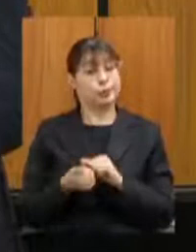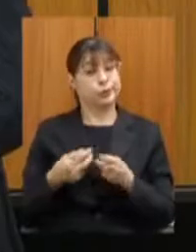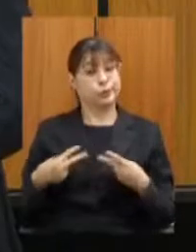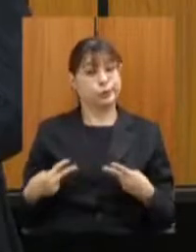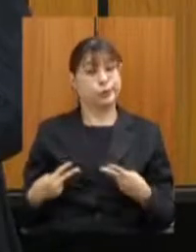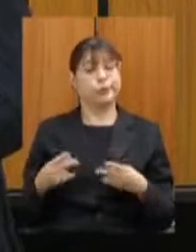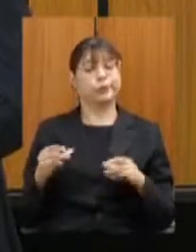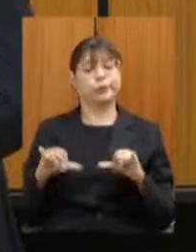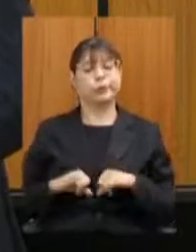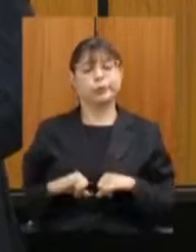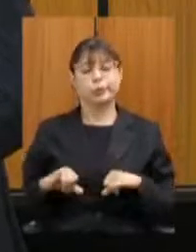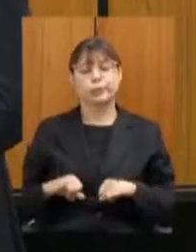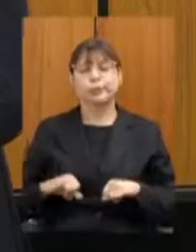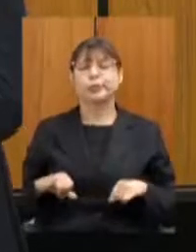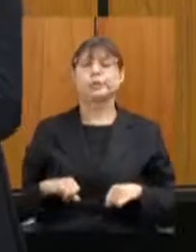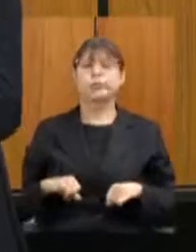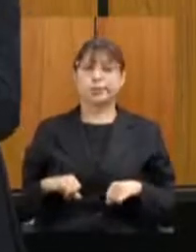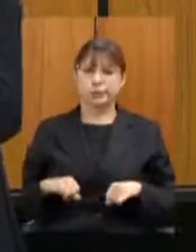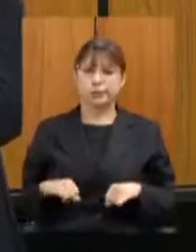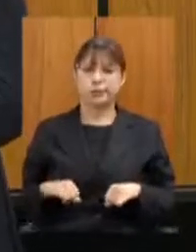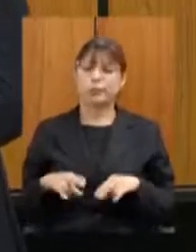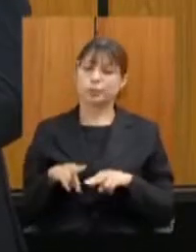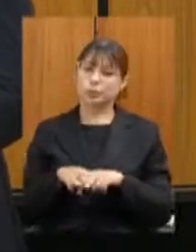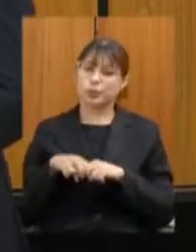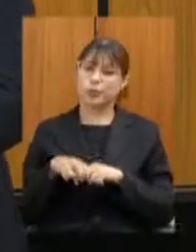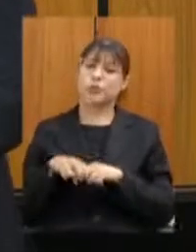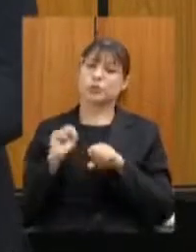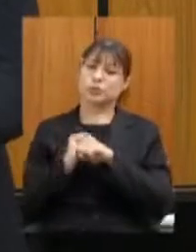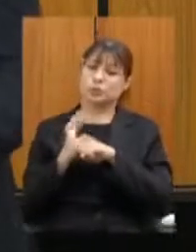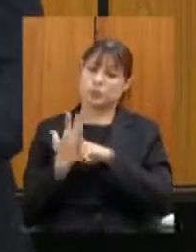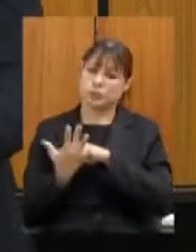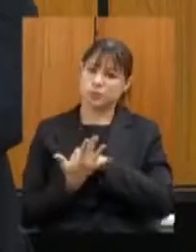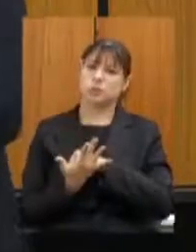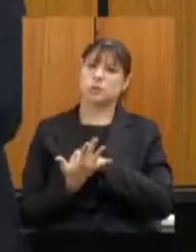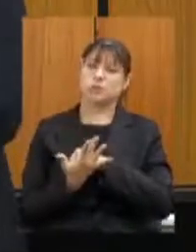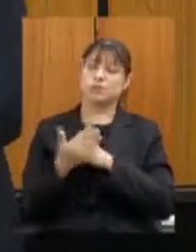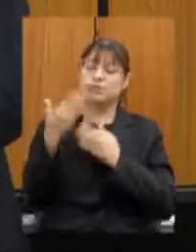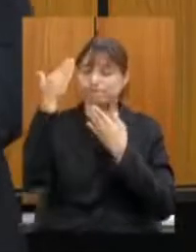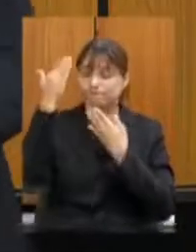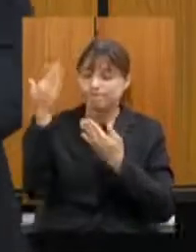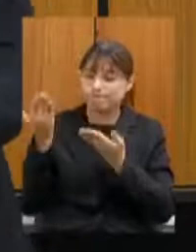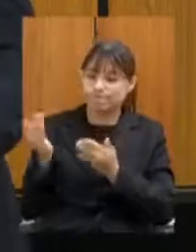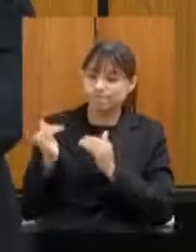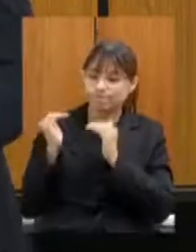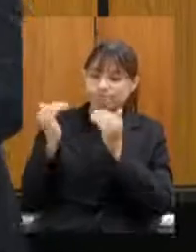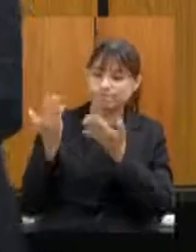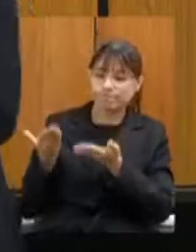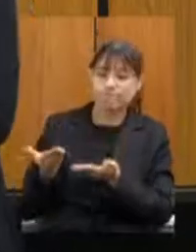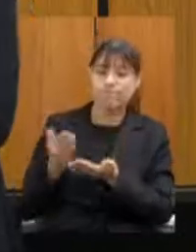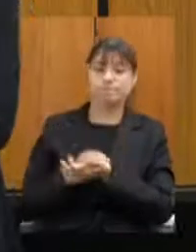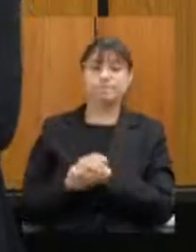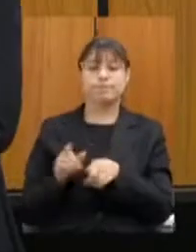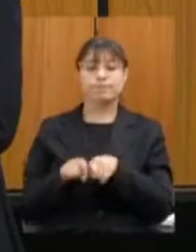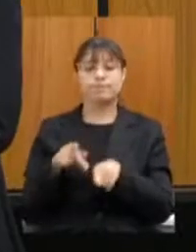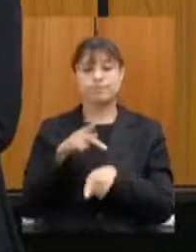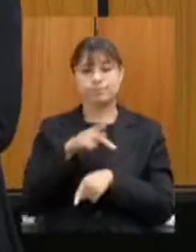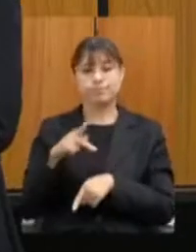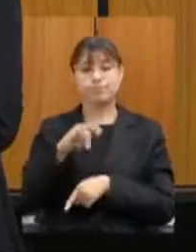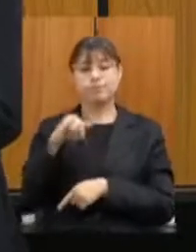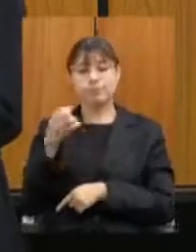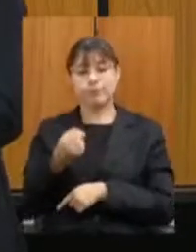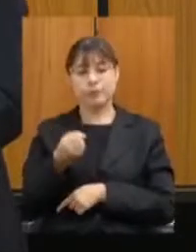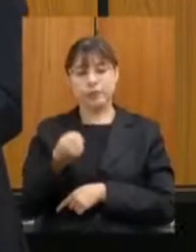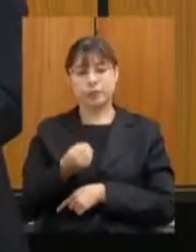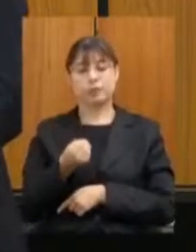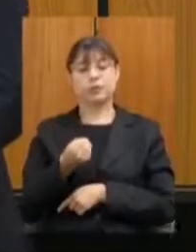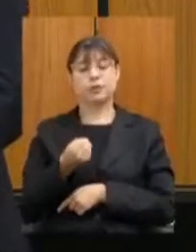sofre tanto por conta dessa pandemia agradeço a vossa excelência agradeço ao nosso presidente João Leite